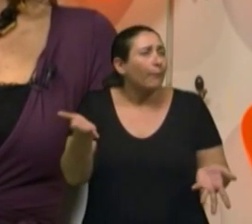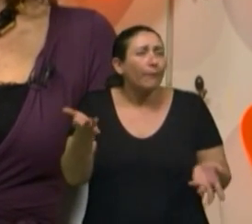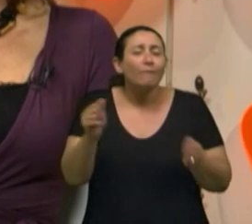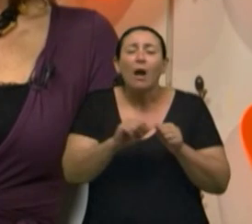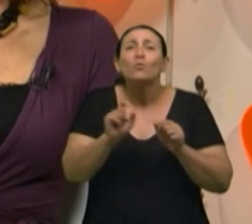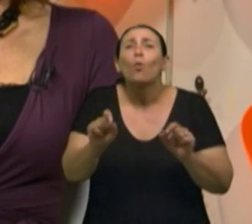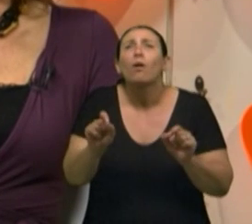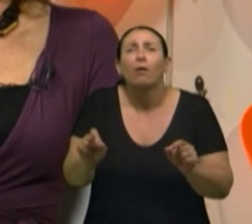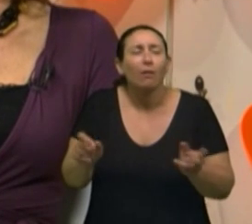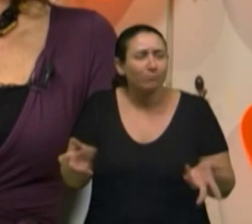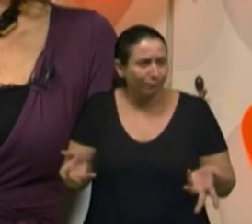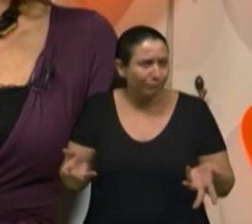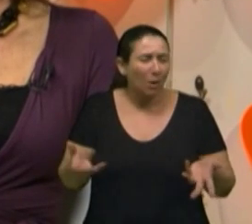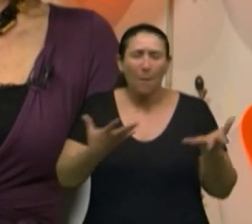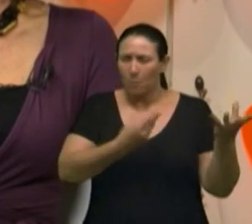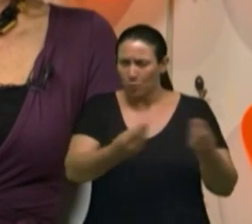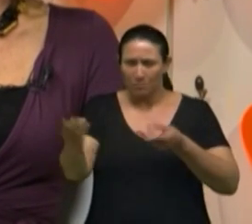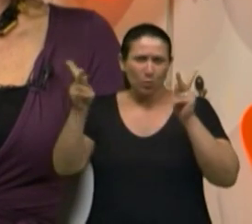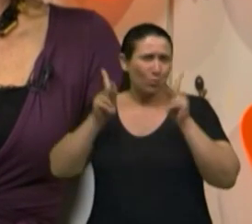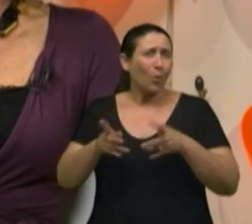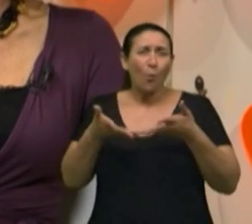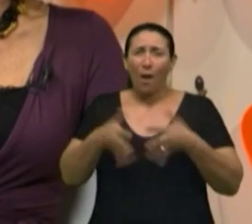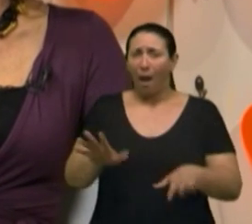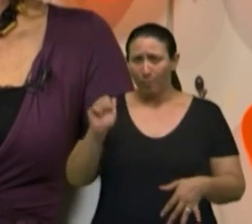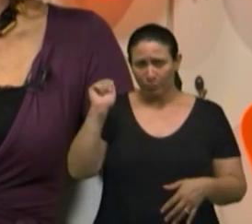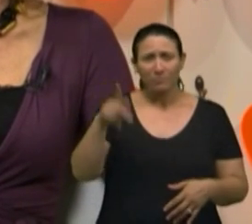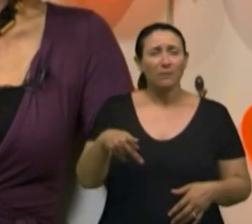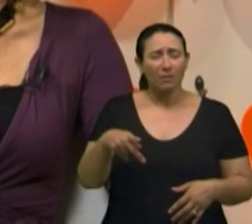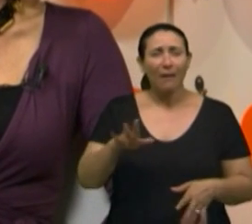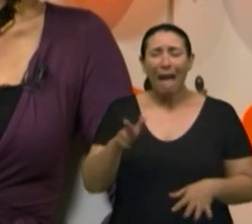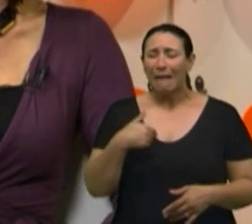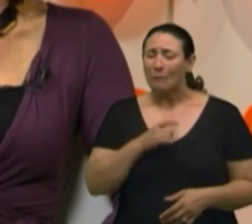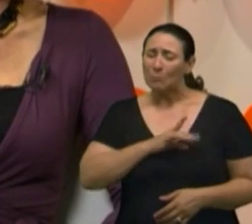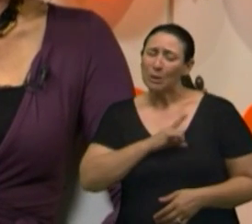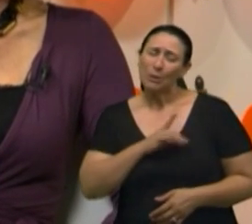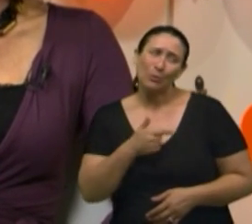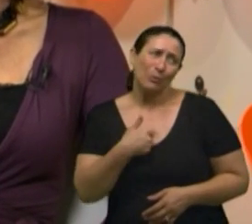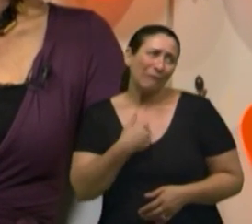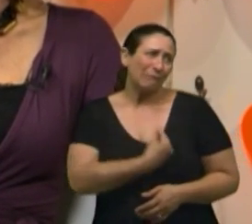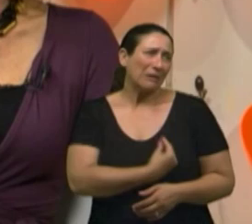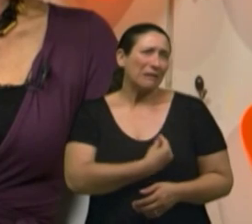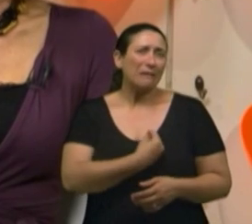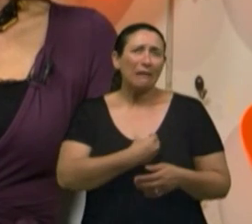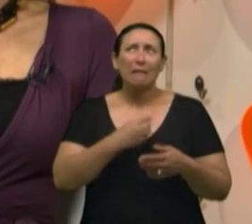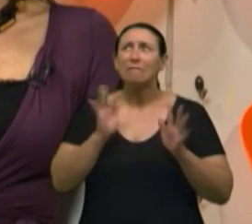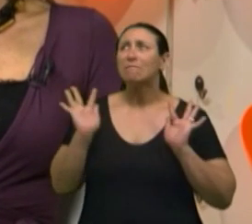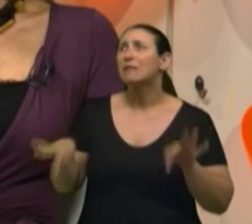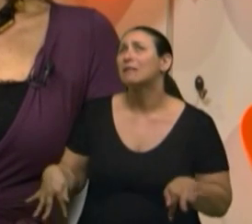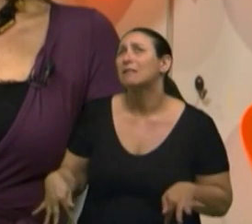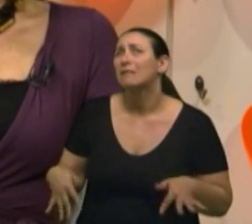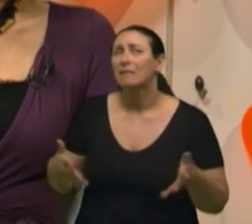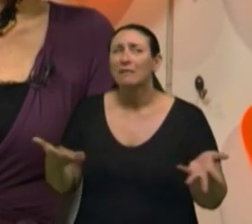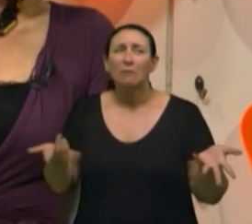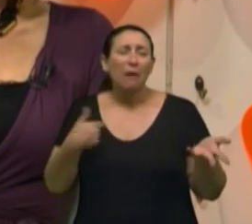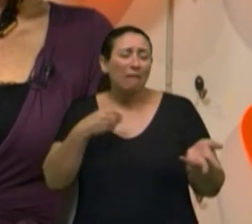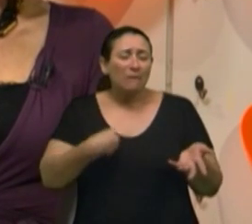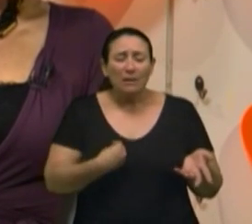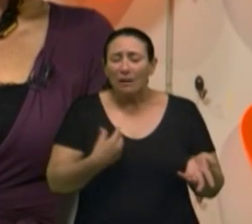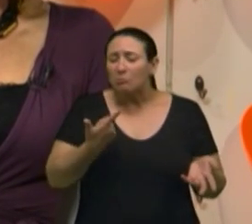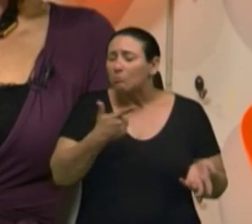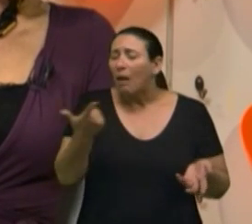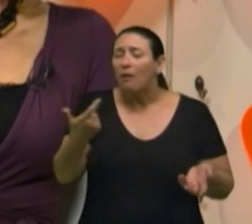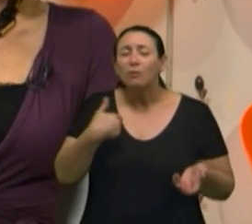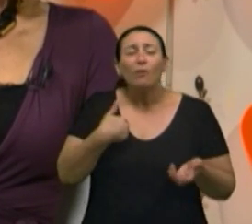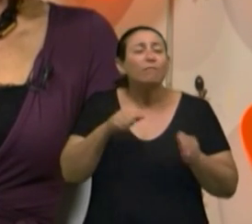Muitos não querem se aposentar pelo medo. Minha vida vai ficar vazia, né? Então, o importante, a